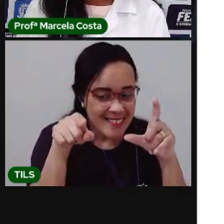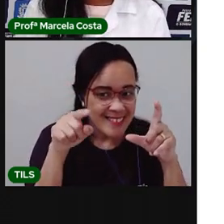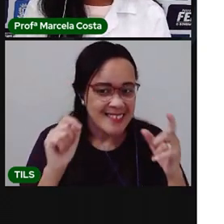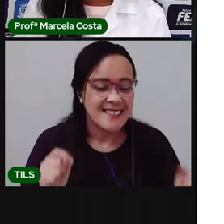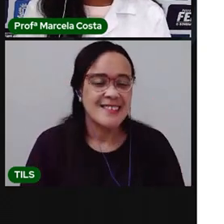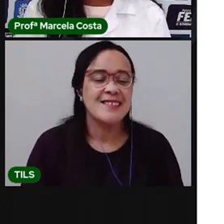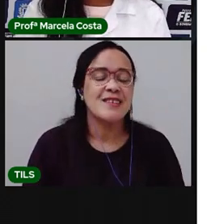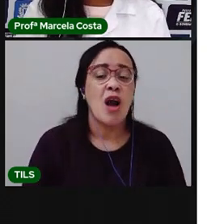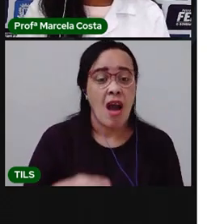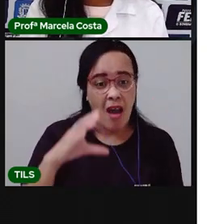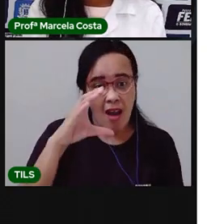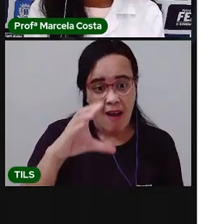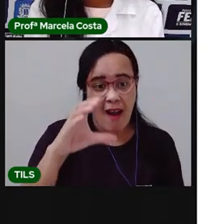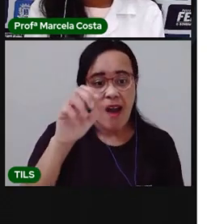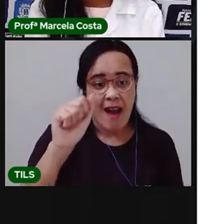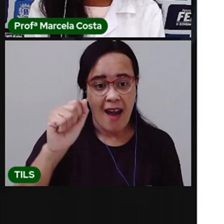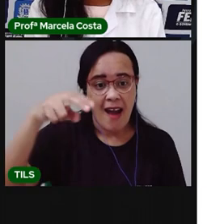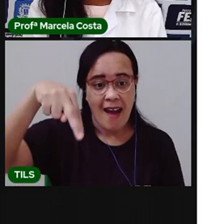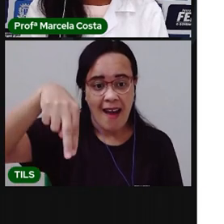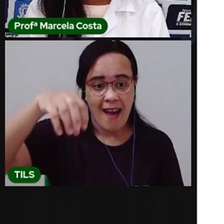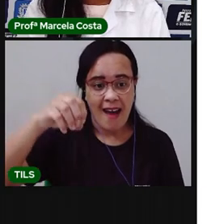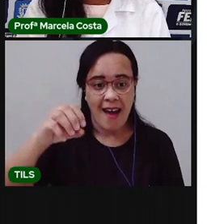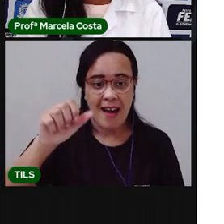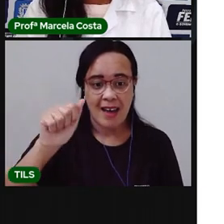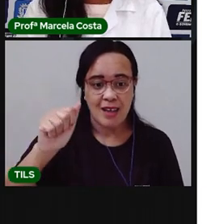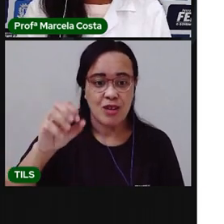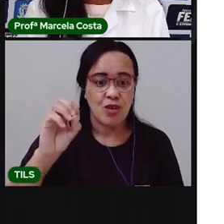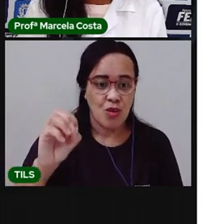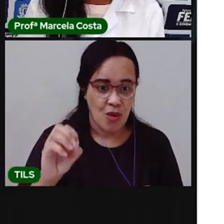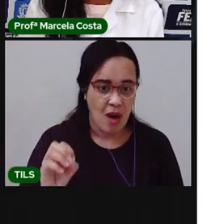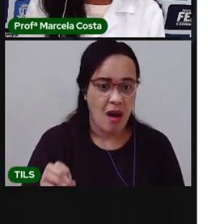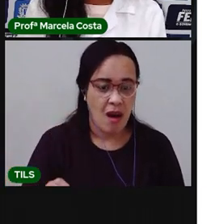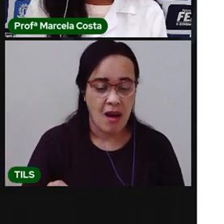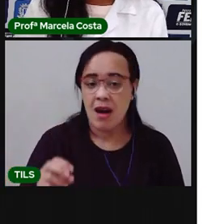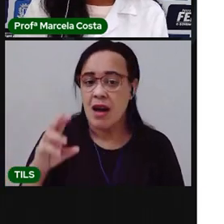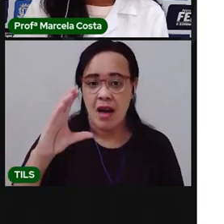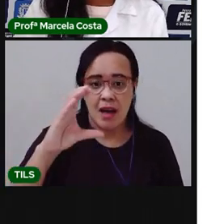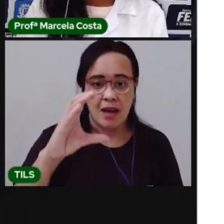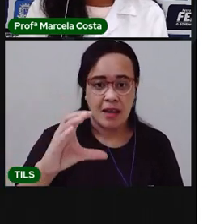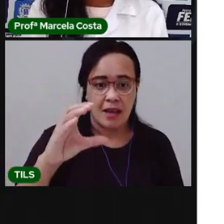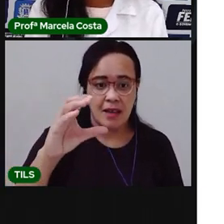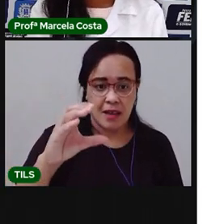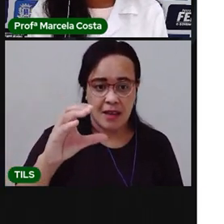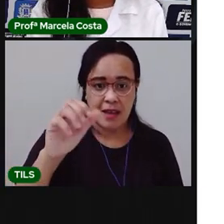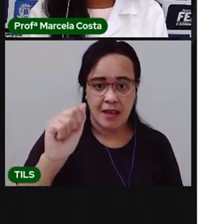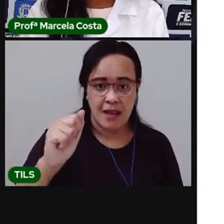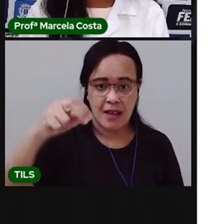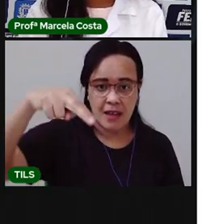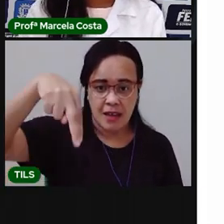A canoa. E canoa começa com que letra?